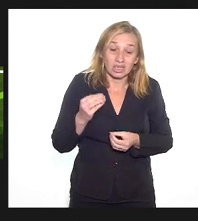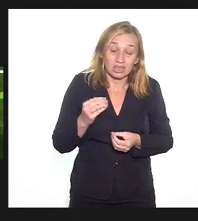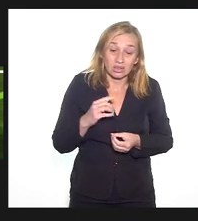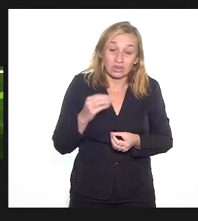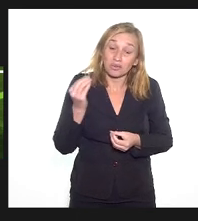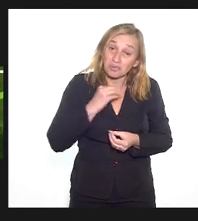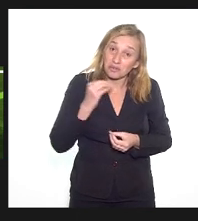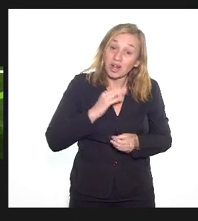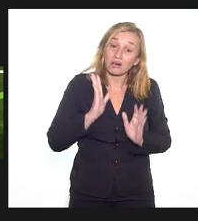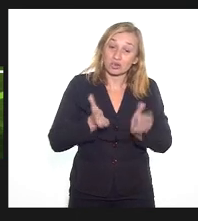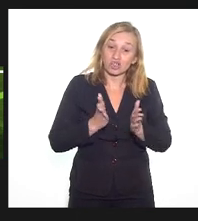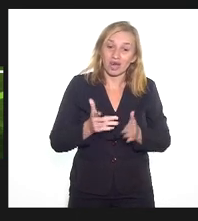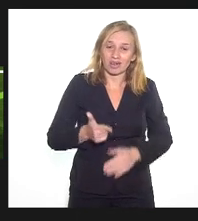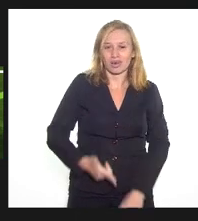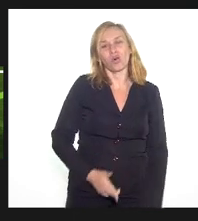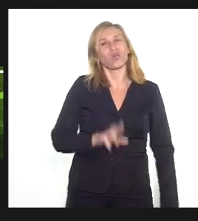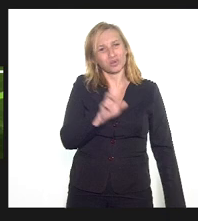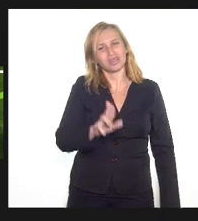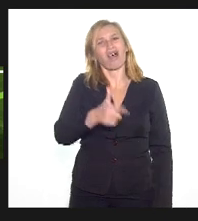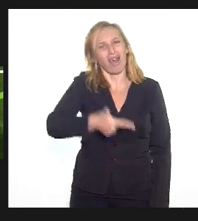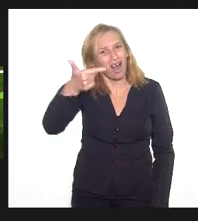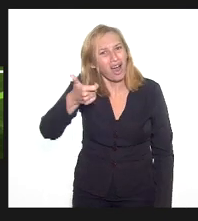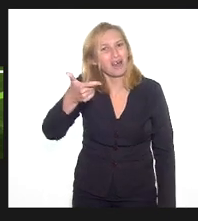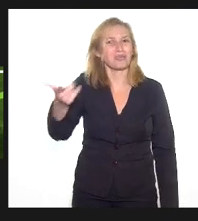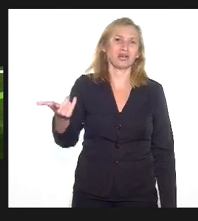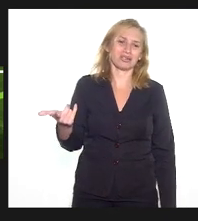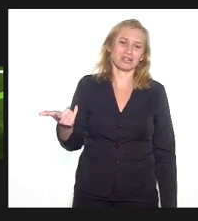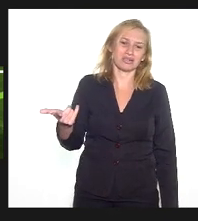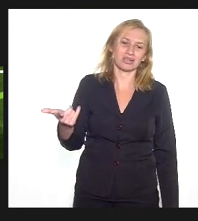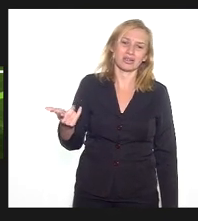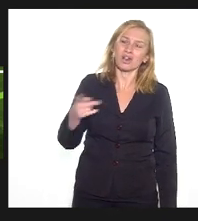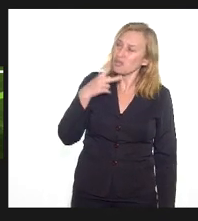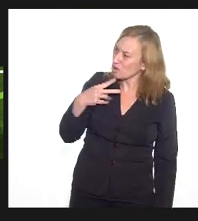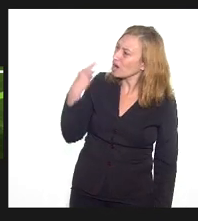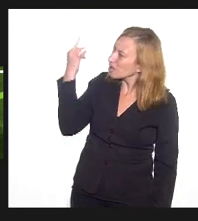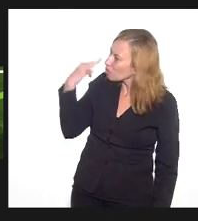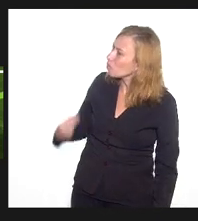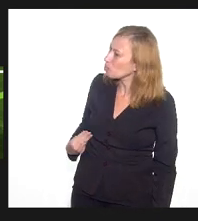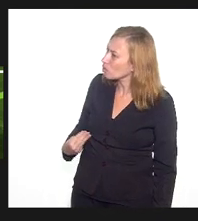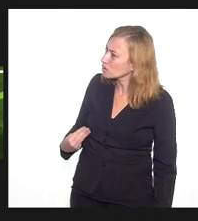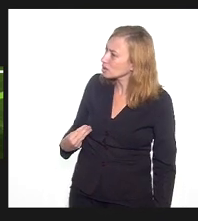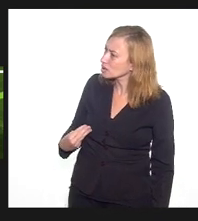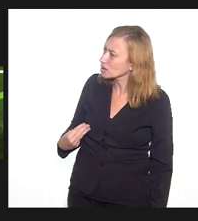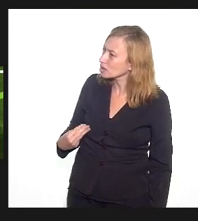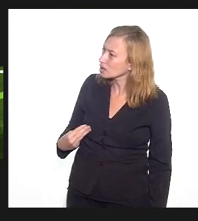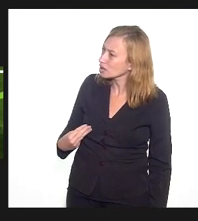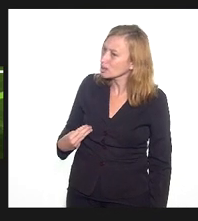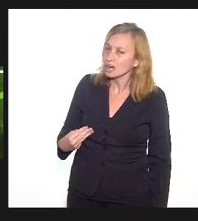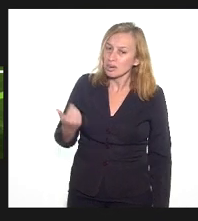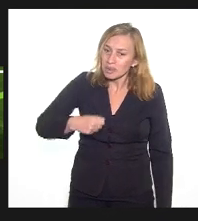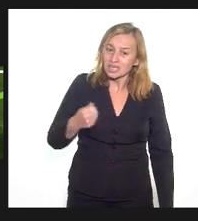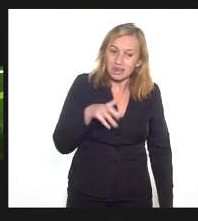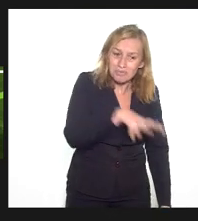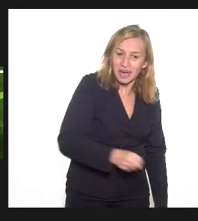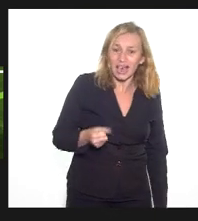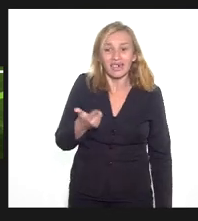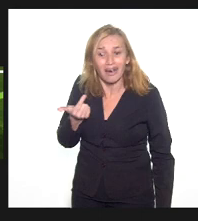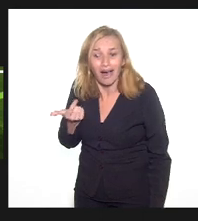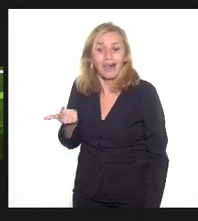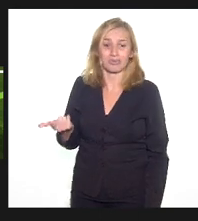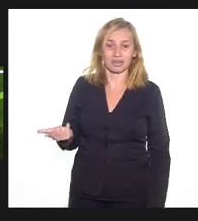verdade, eu tive que pegar em armas, cara. Eu falei isso com Mônica aqui em uma certa ocasião, tive que pegar em armas.